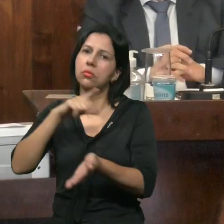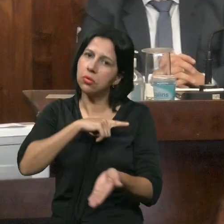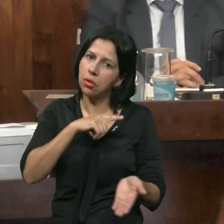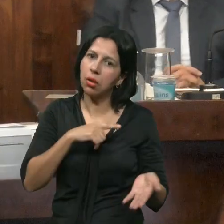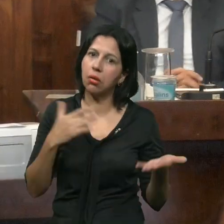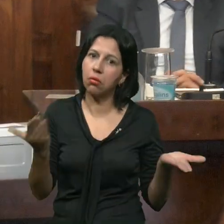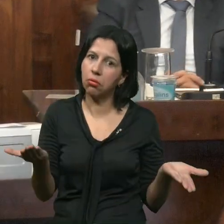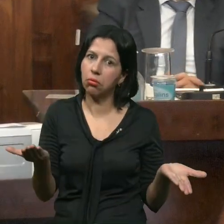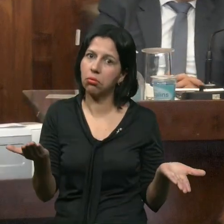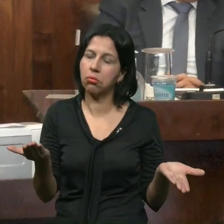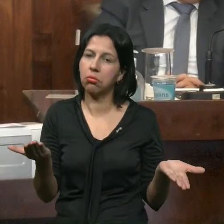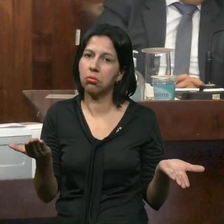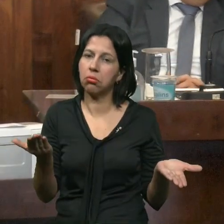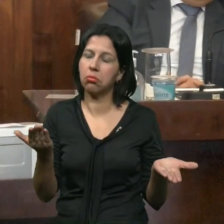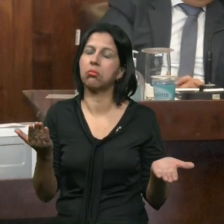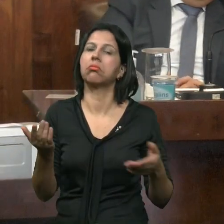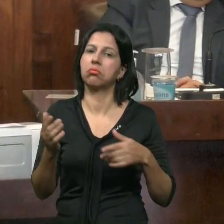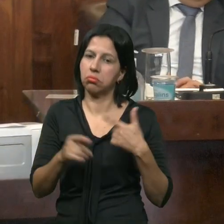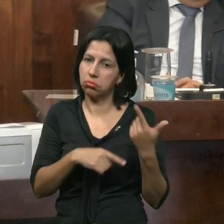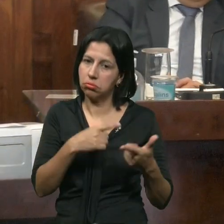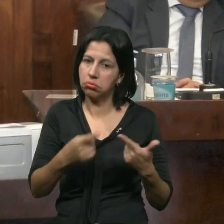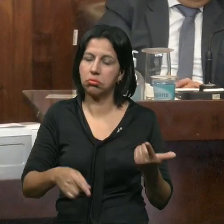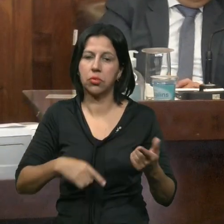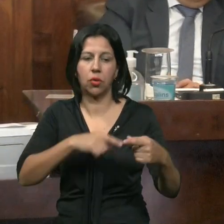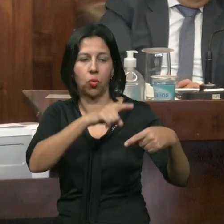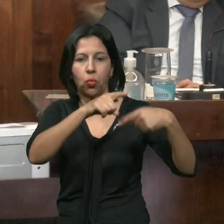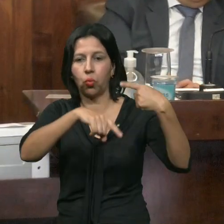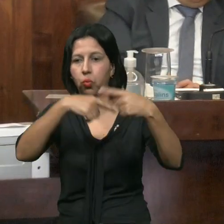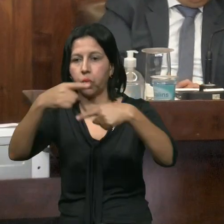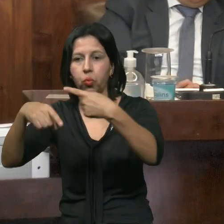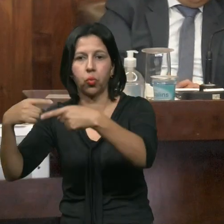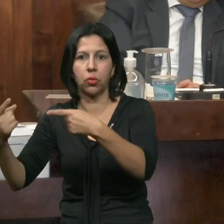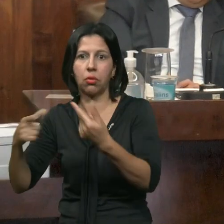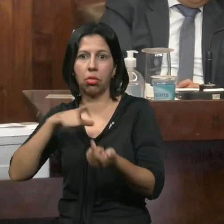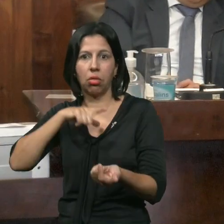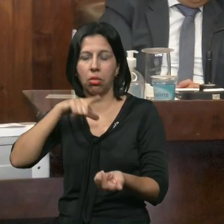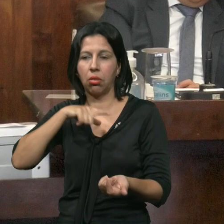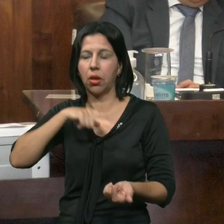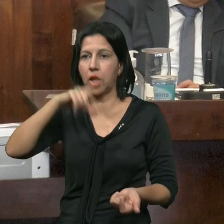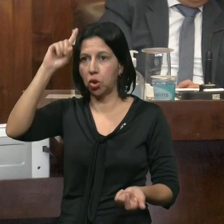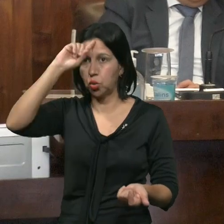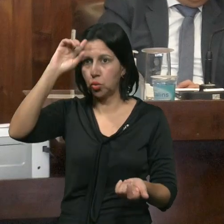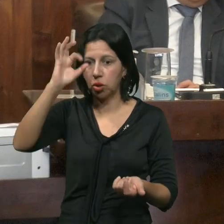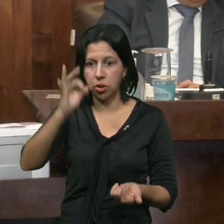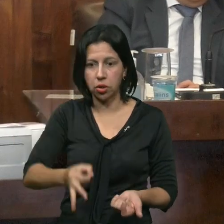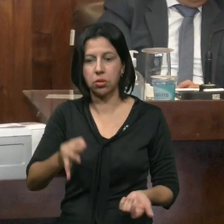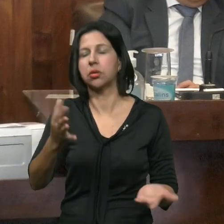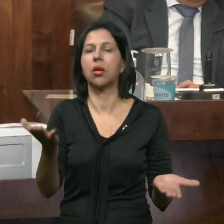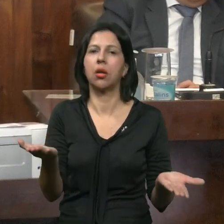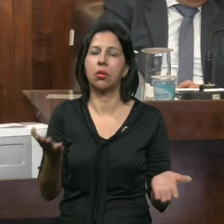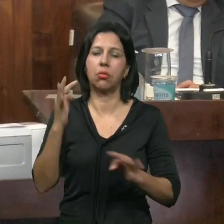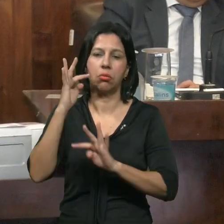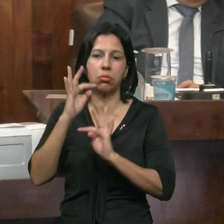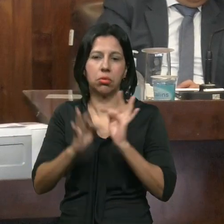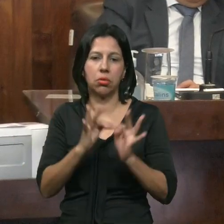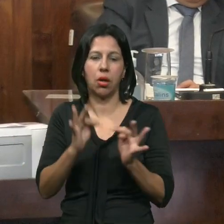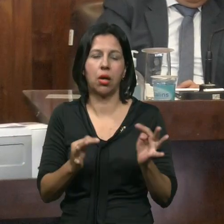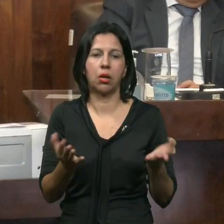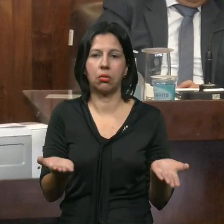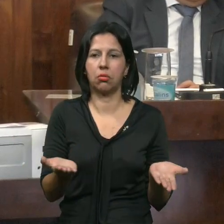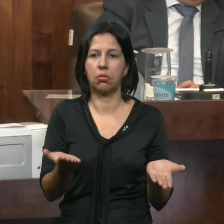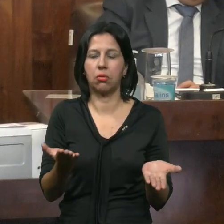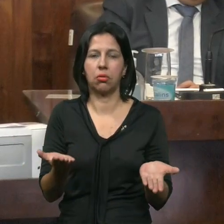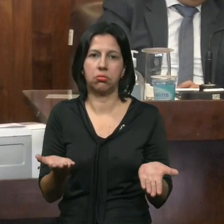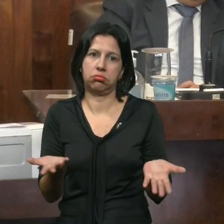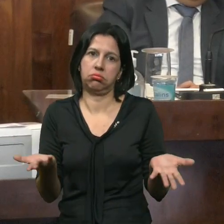Se Posiciona Encaminha Vereador Nardi Encaminha Vereador Nardi E Os Vereadores Têm Prazo Porque Precisa Isso Juridicamente Tecnicamente Não Vai Dar Um